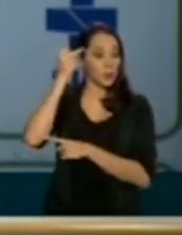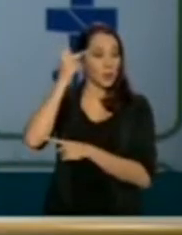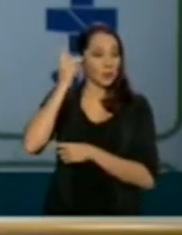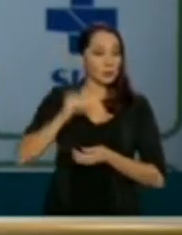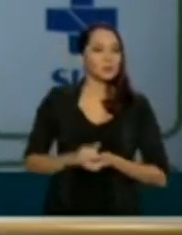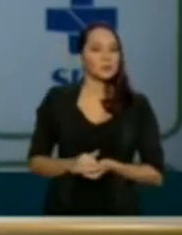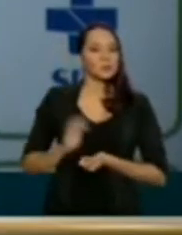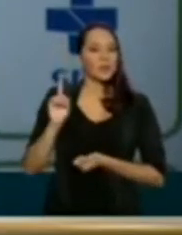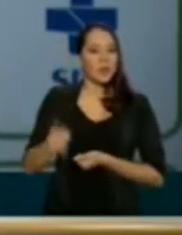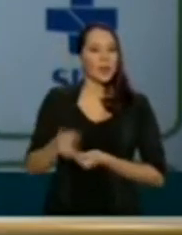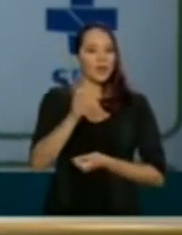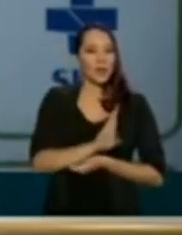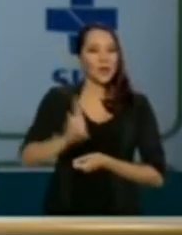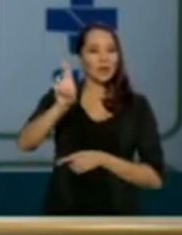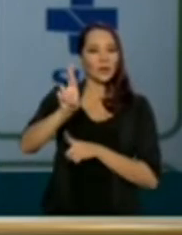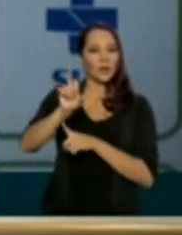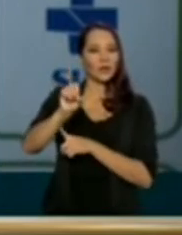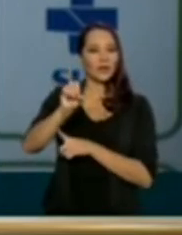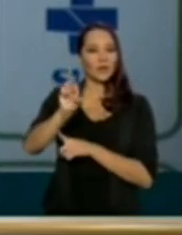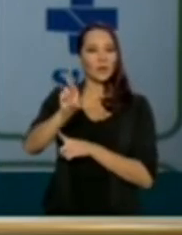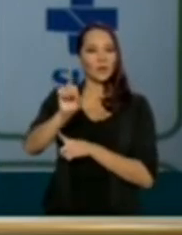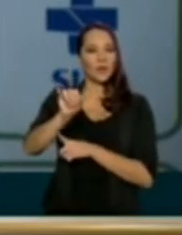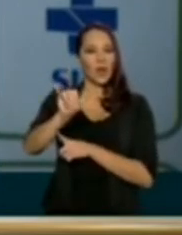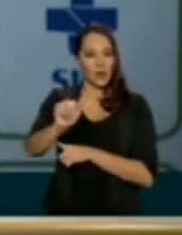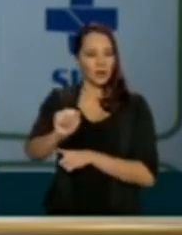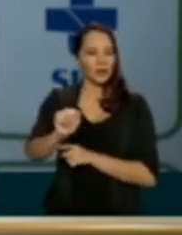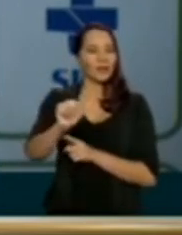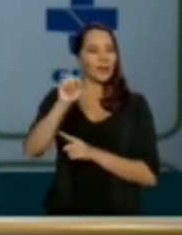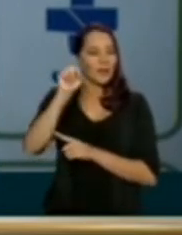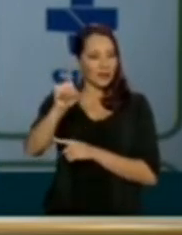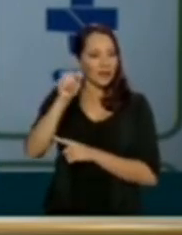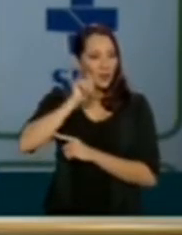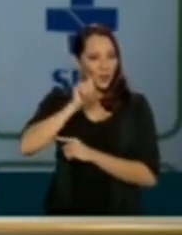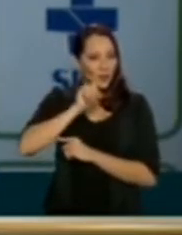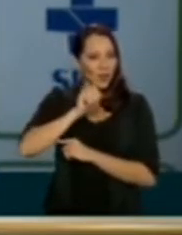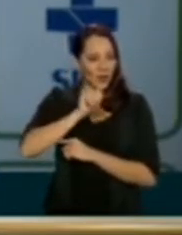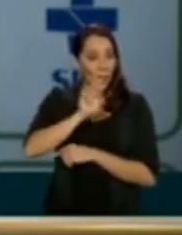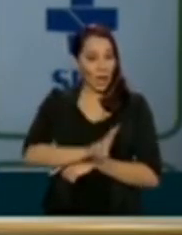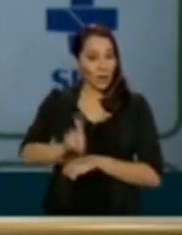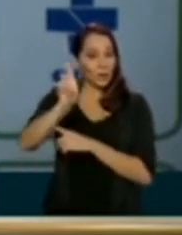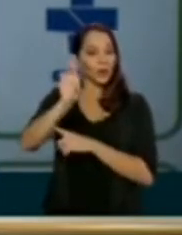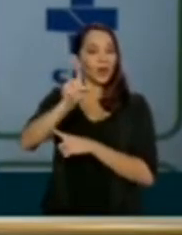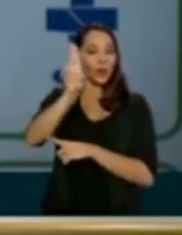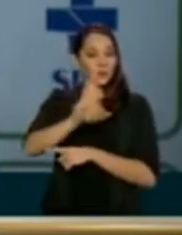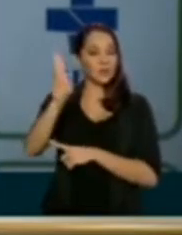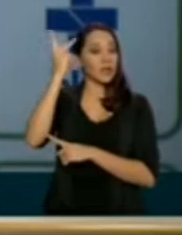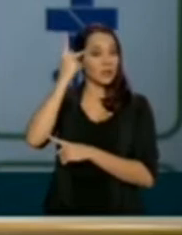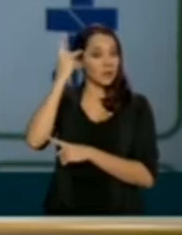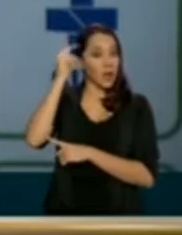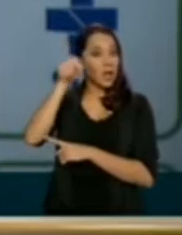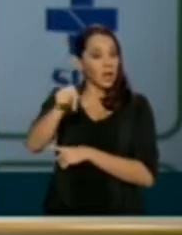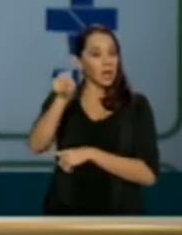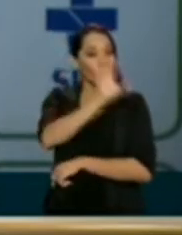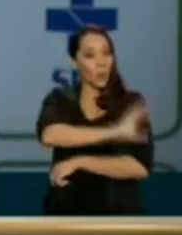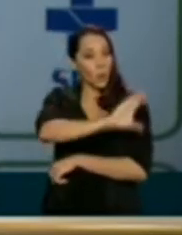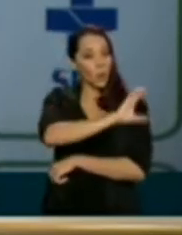Paulo, da nossa reitora Soraya, que é a Universidade Federal de São Paulo que está